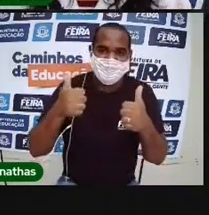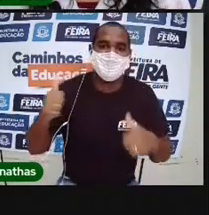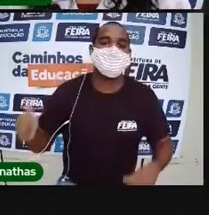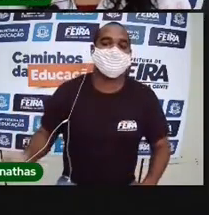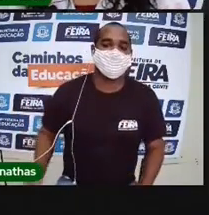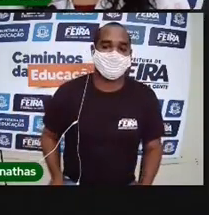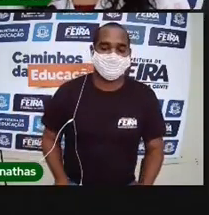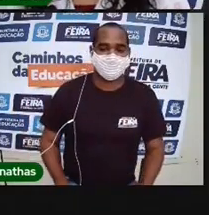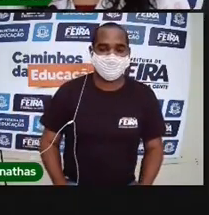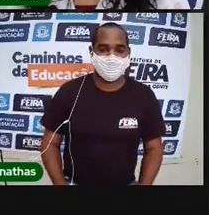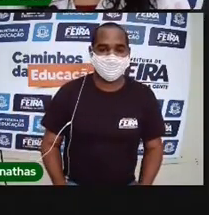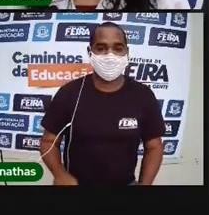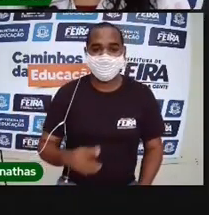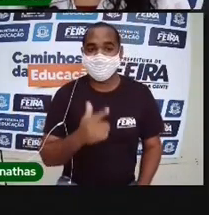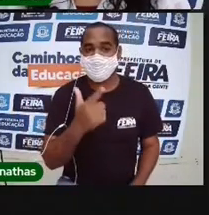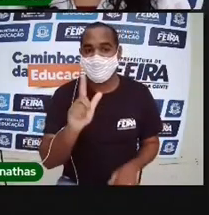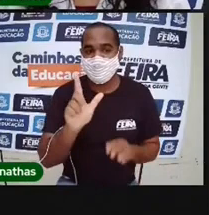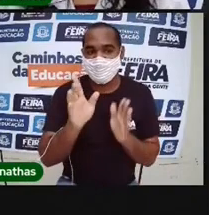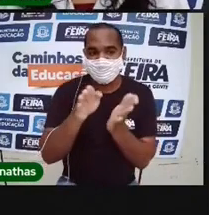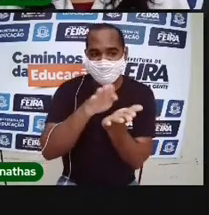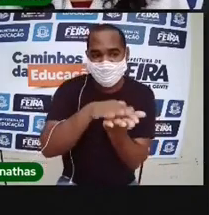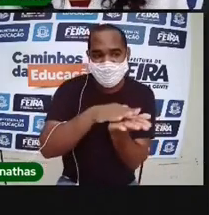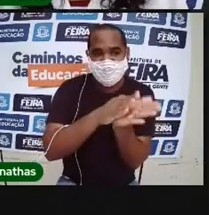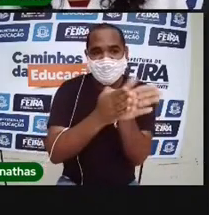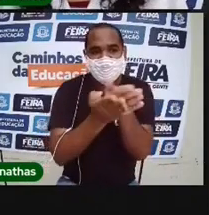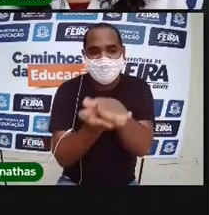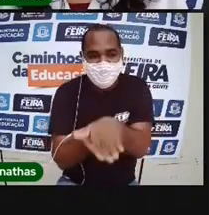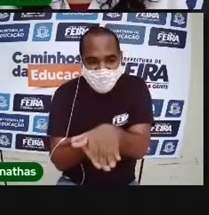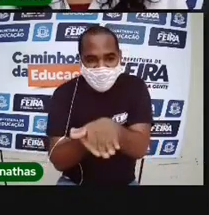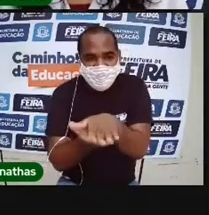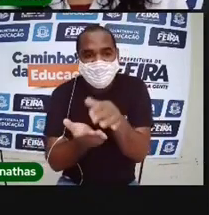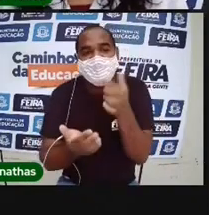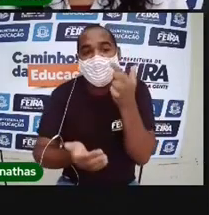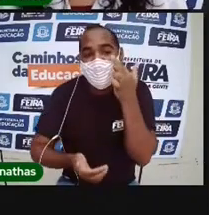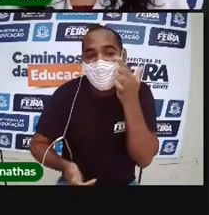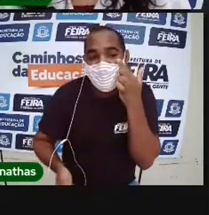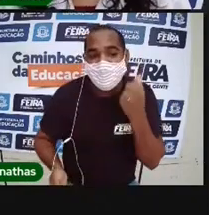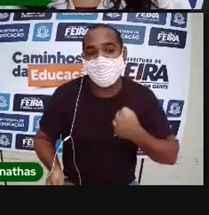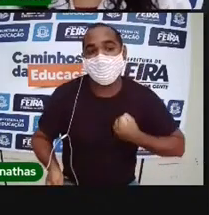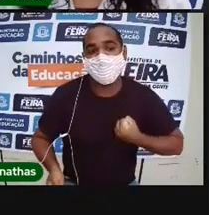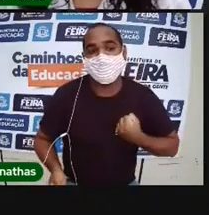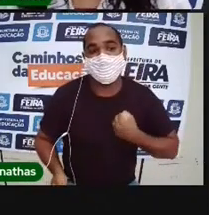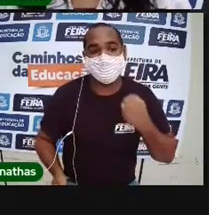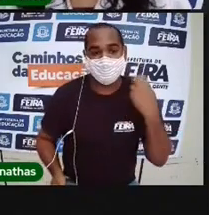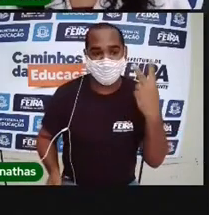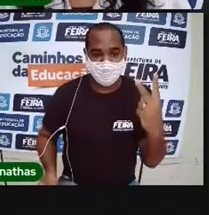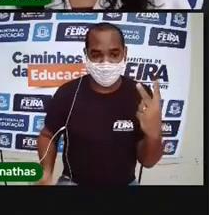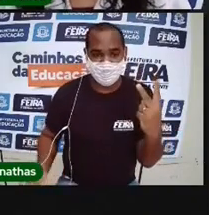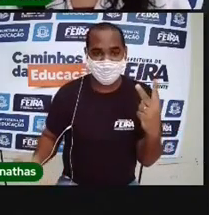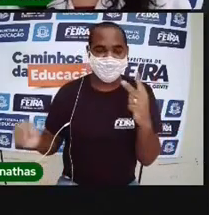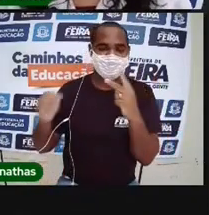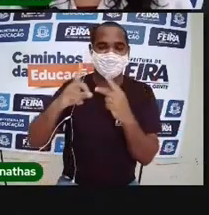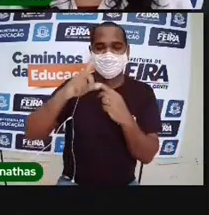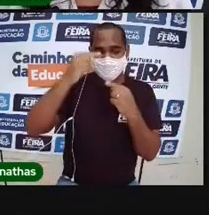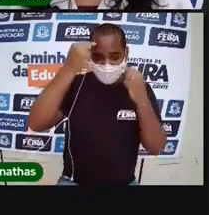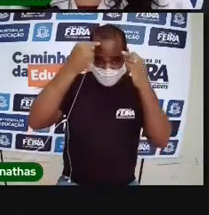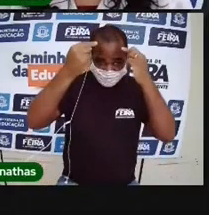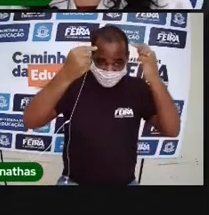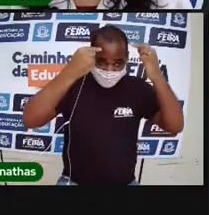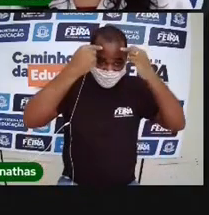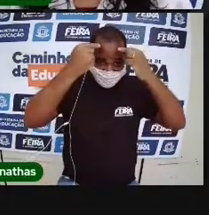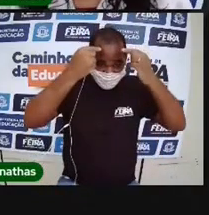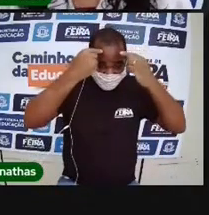Vira a folha da sua atividade. Isso, a questão número dois. As adivinhas que você